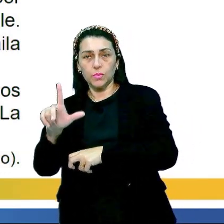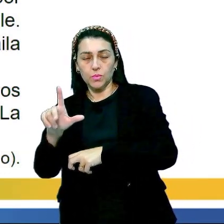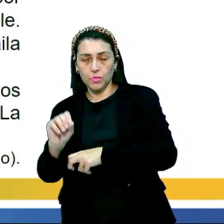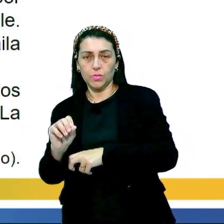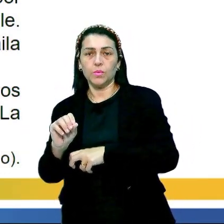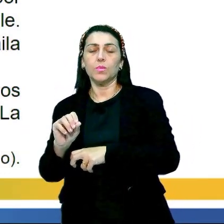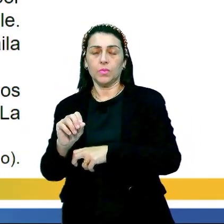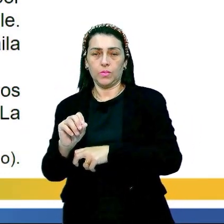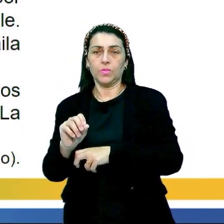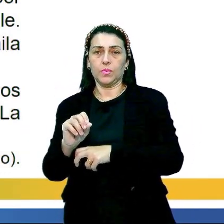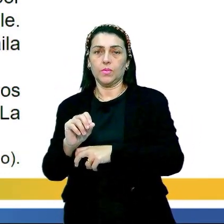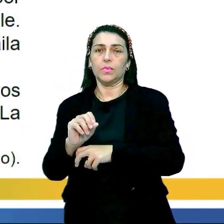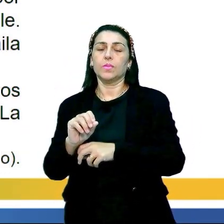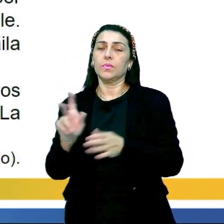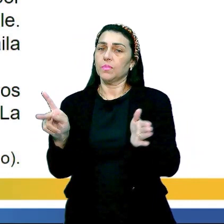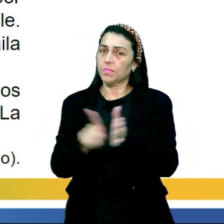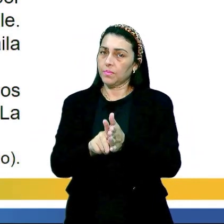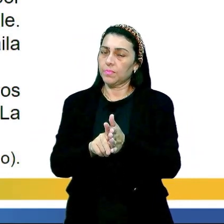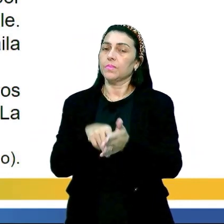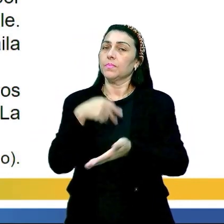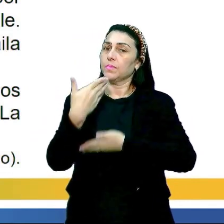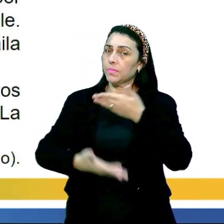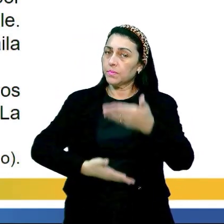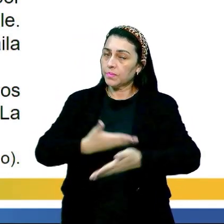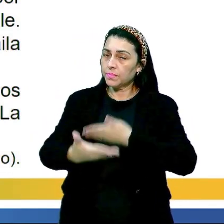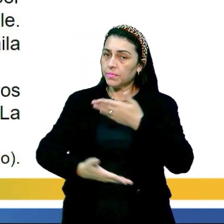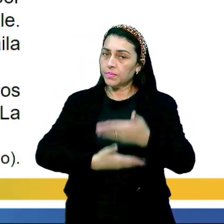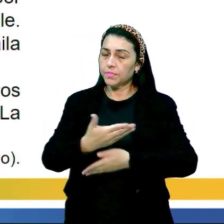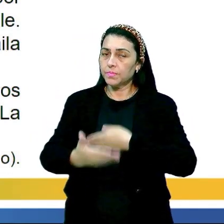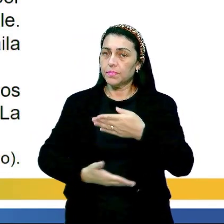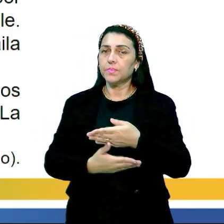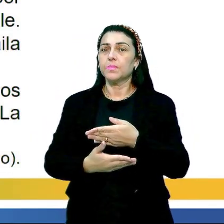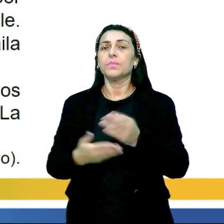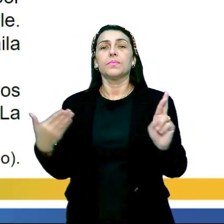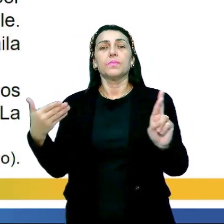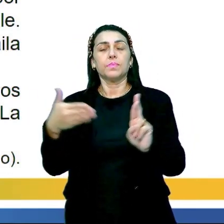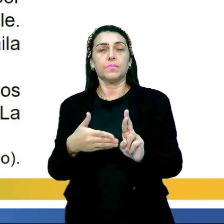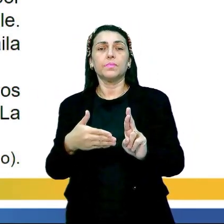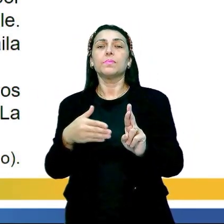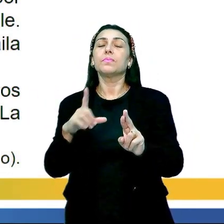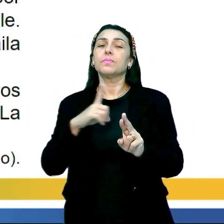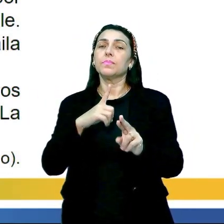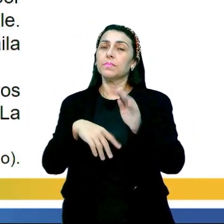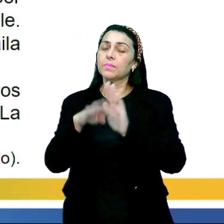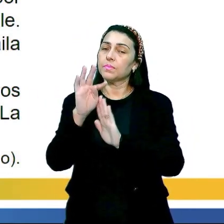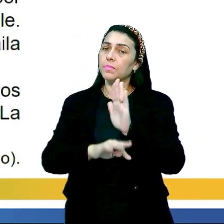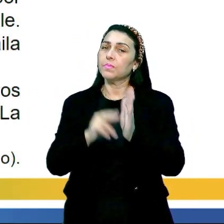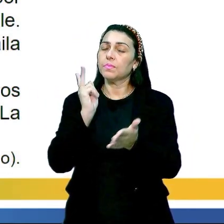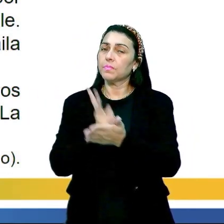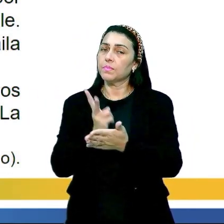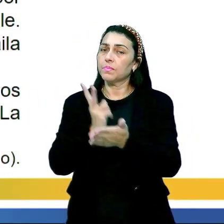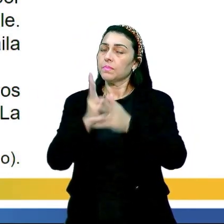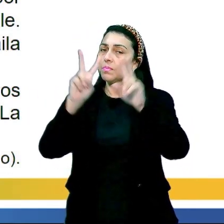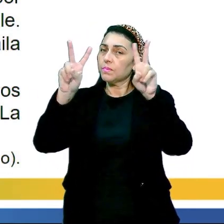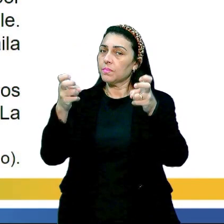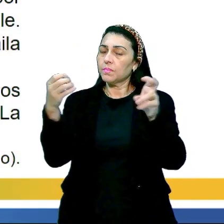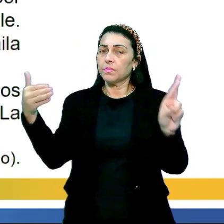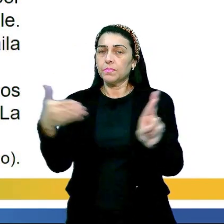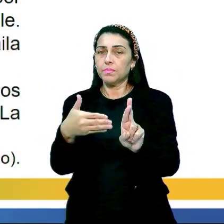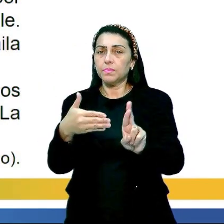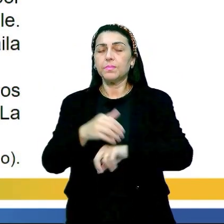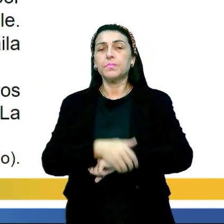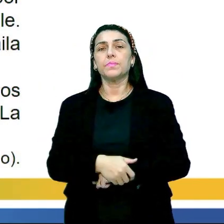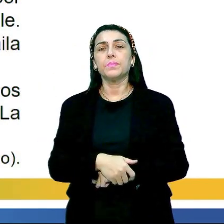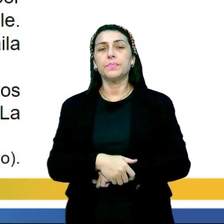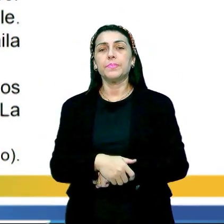estão intrinsecamente relacionados, a gente, né, infere-se que todo o texto ali vai tratar sobre essa representação